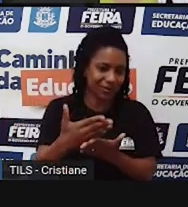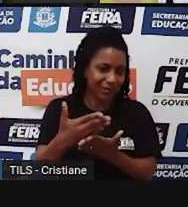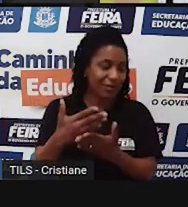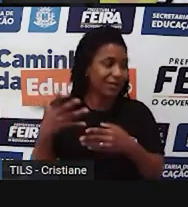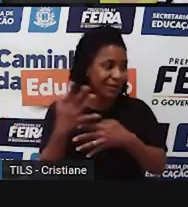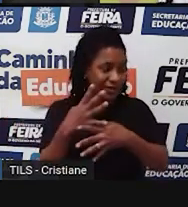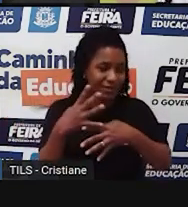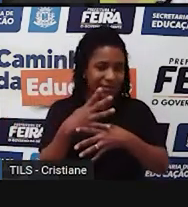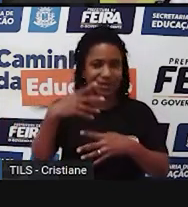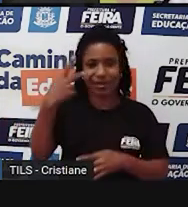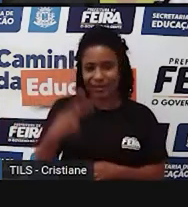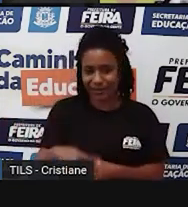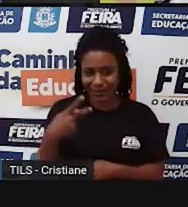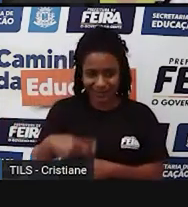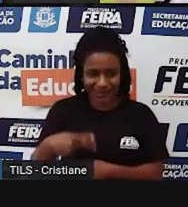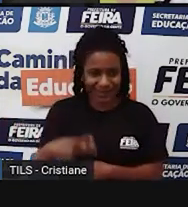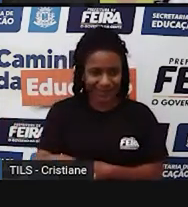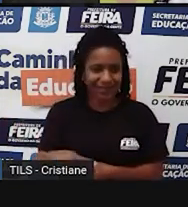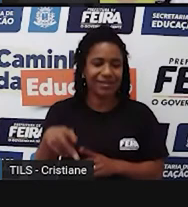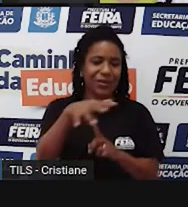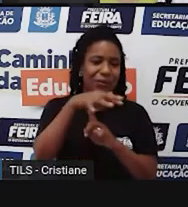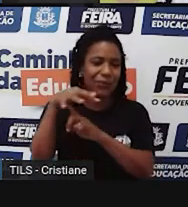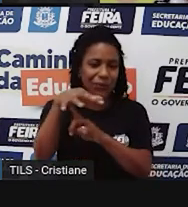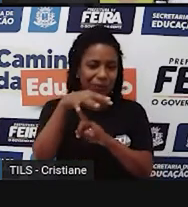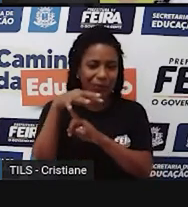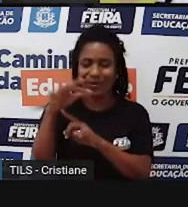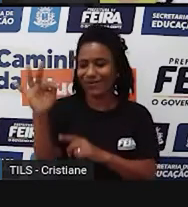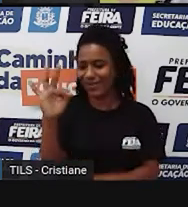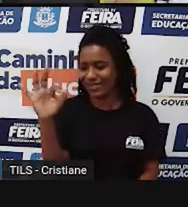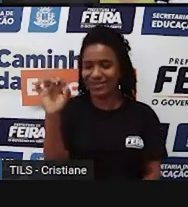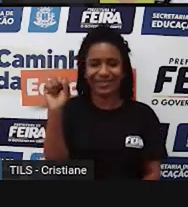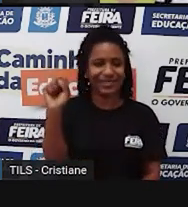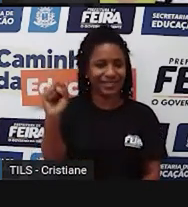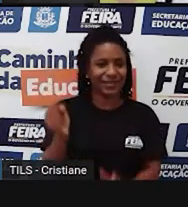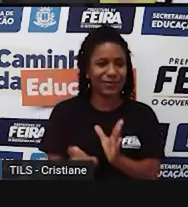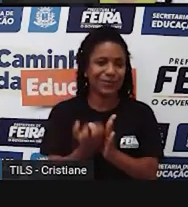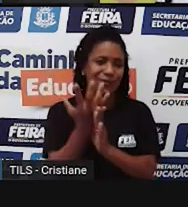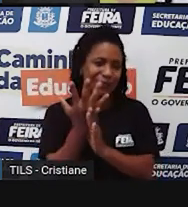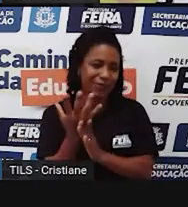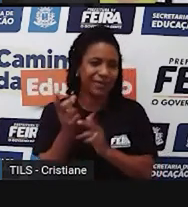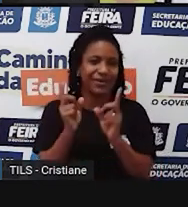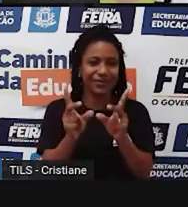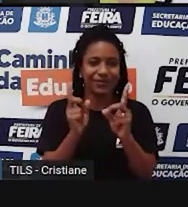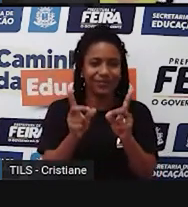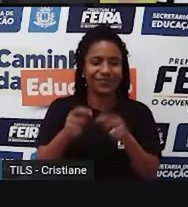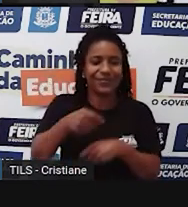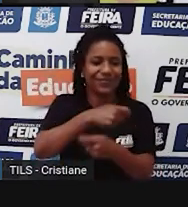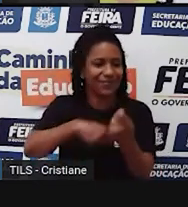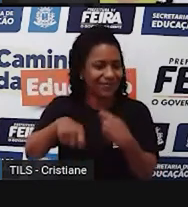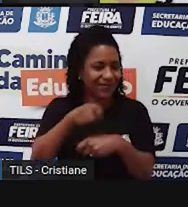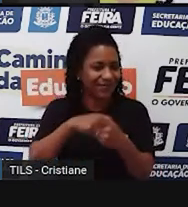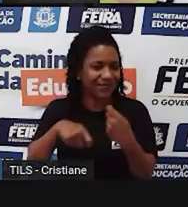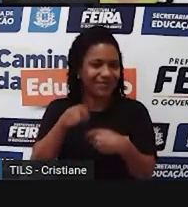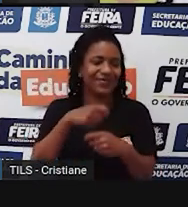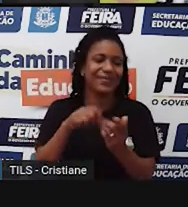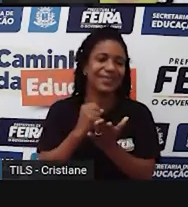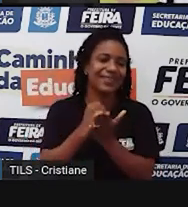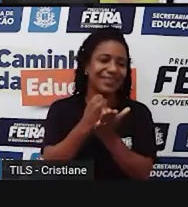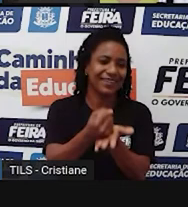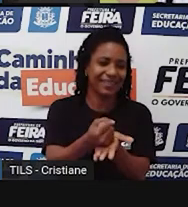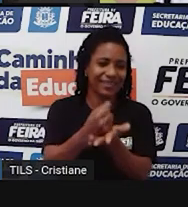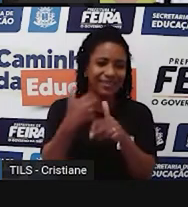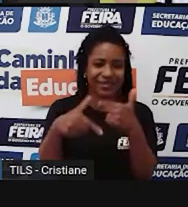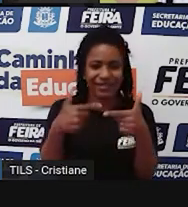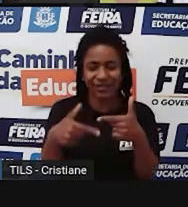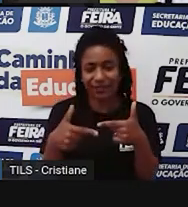nasceu nessa ideia de feira livre, ou seja, já nascemos dentro do setor terciário. As consequências são diversas,